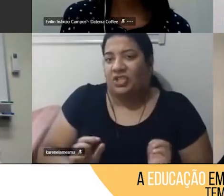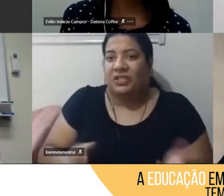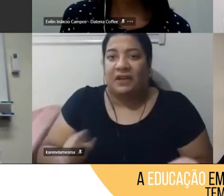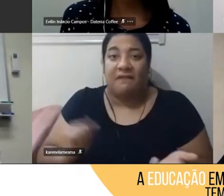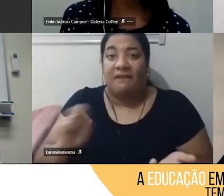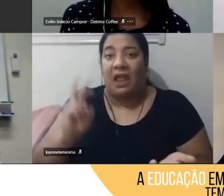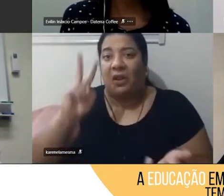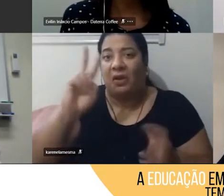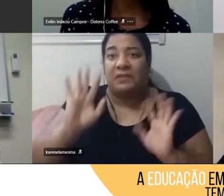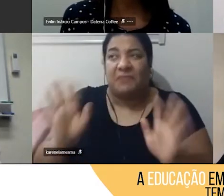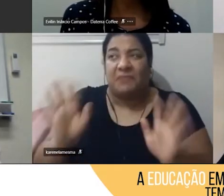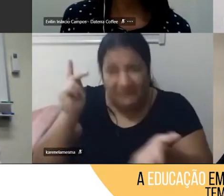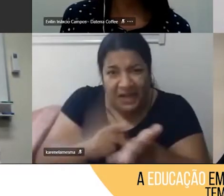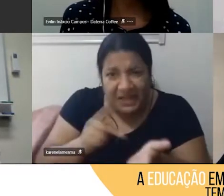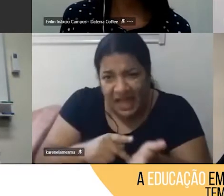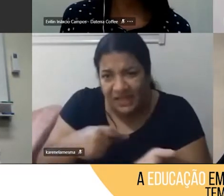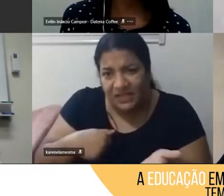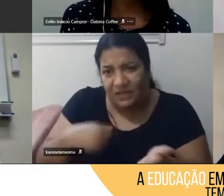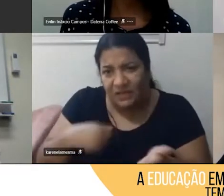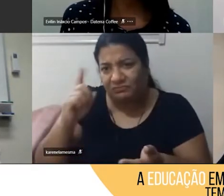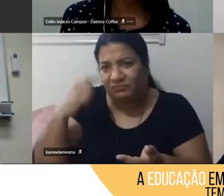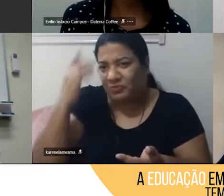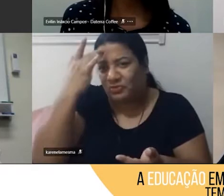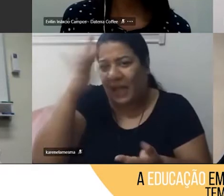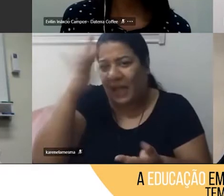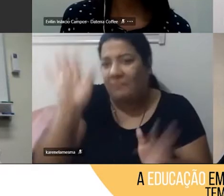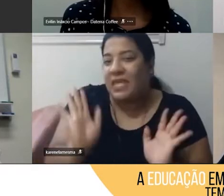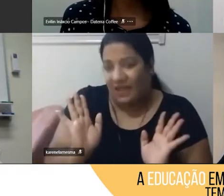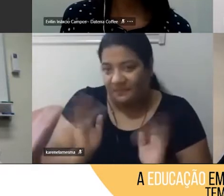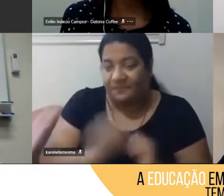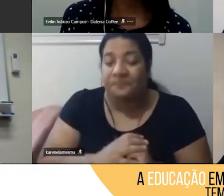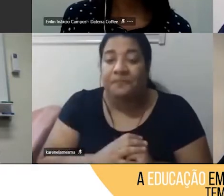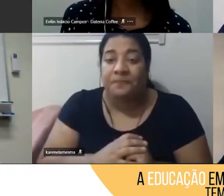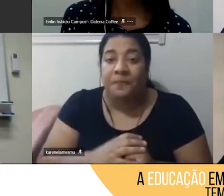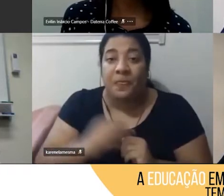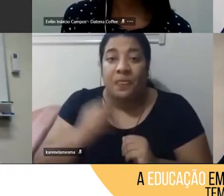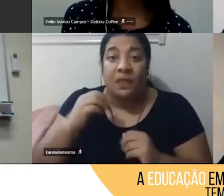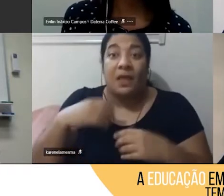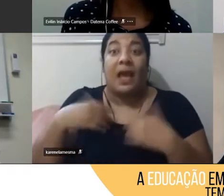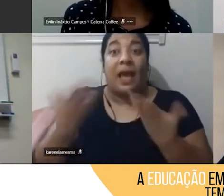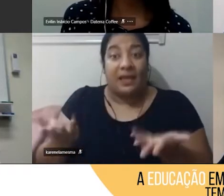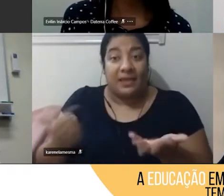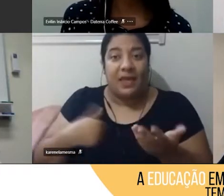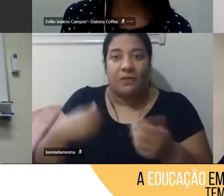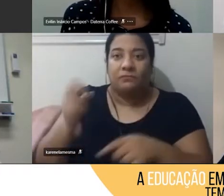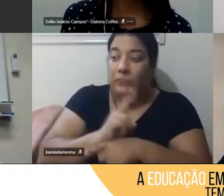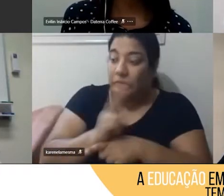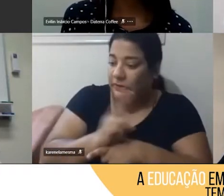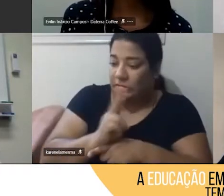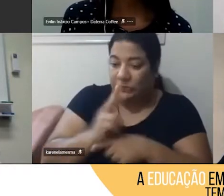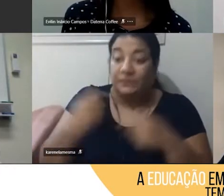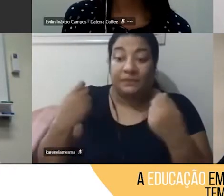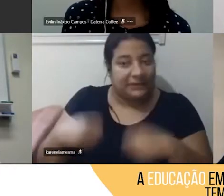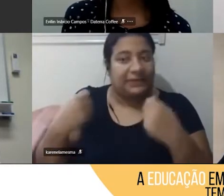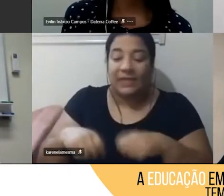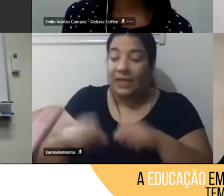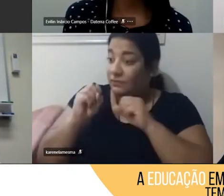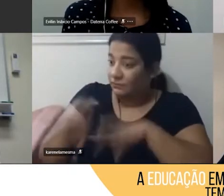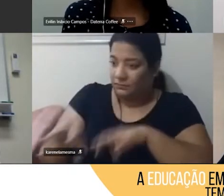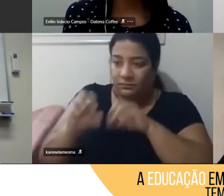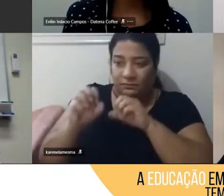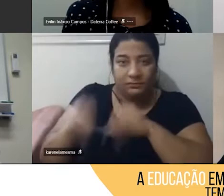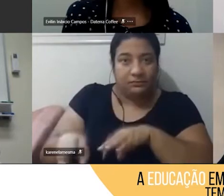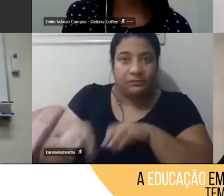na prática mesmo assim é difícil saber e aí, quando eu virei monitor, a gente tinha que passar isso para os jovens. Então,